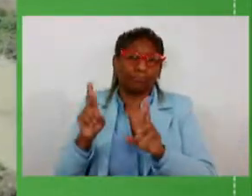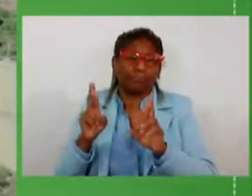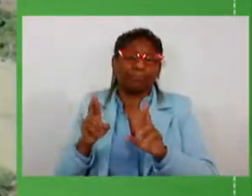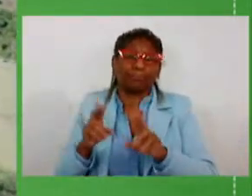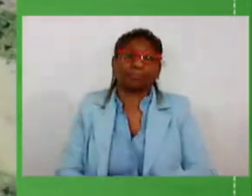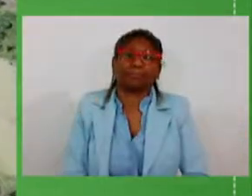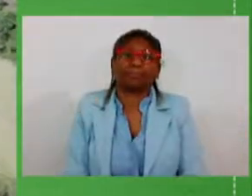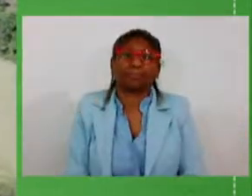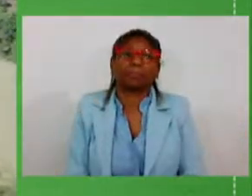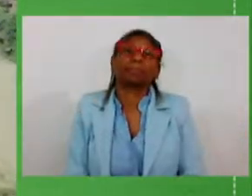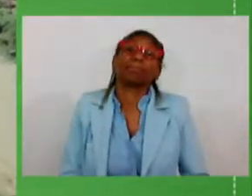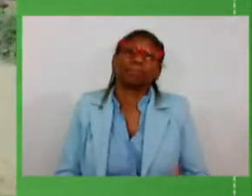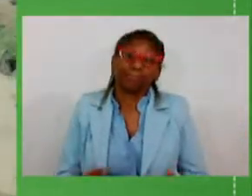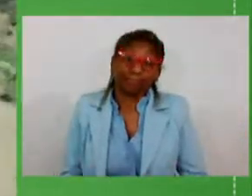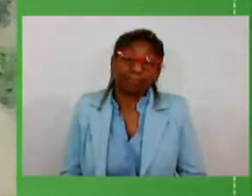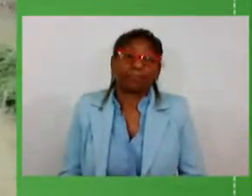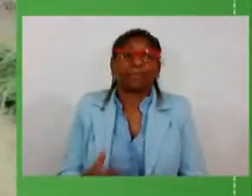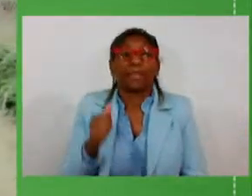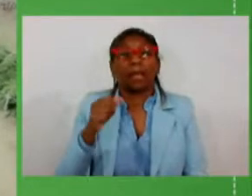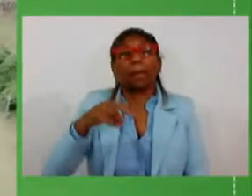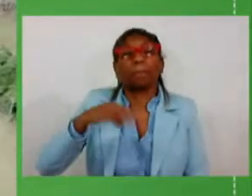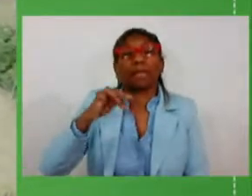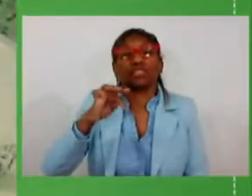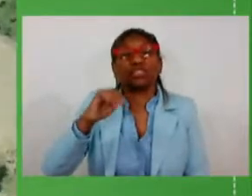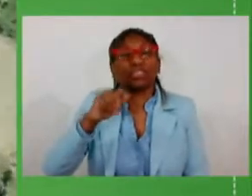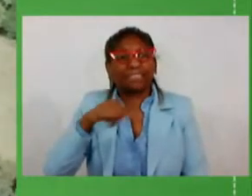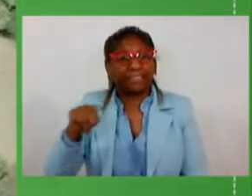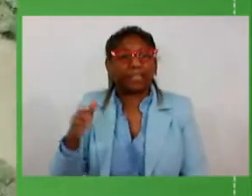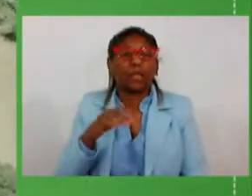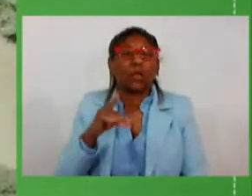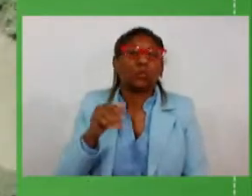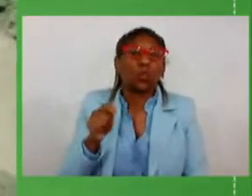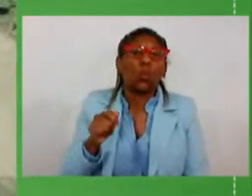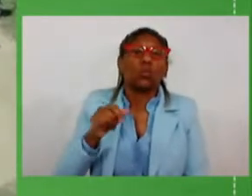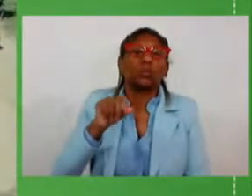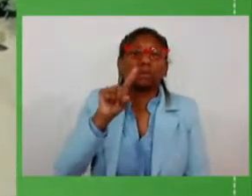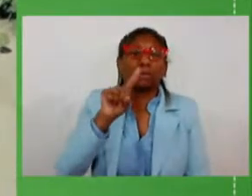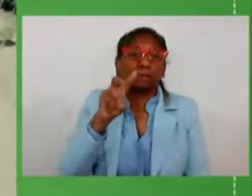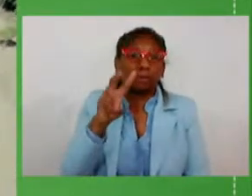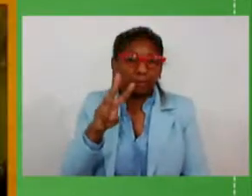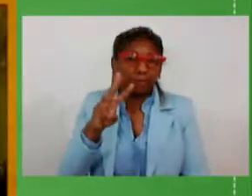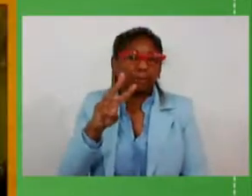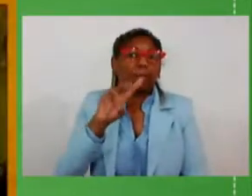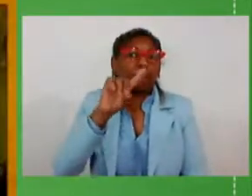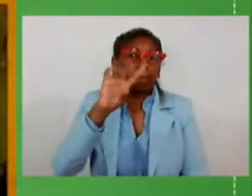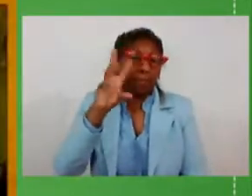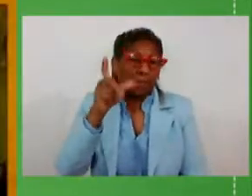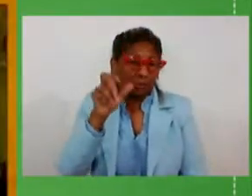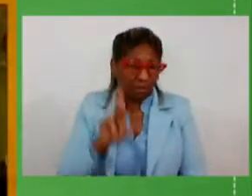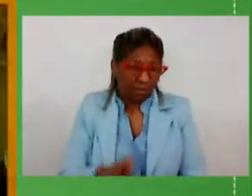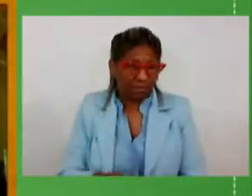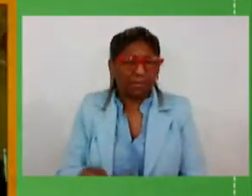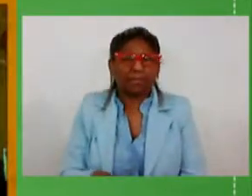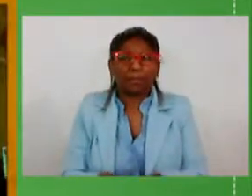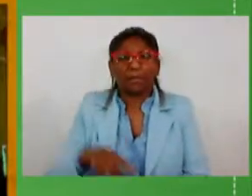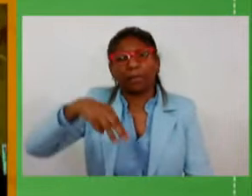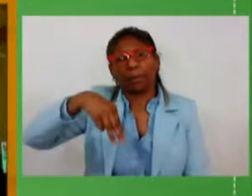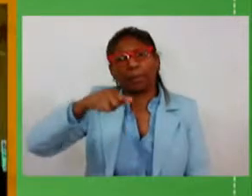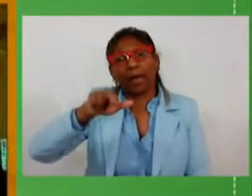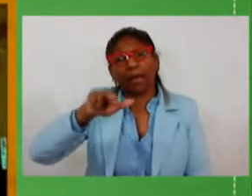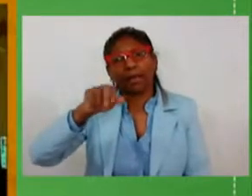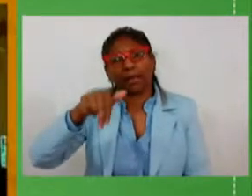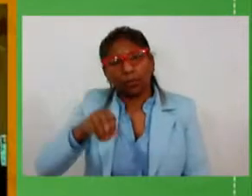a metista do sul também vai ter concluído seu acesso municipal 13 milhões de reais Mariano Moro também vai receber